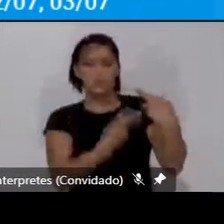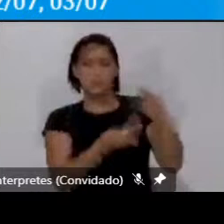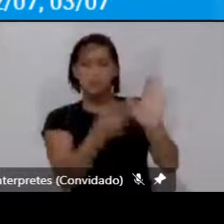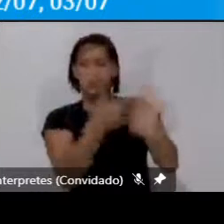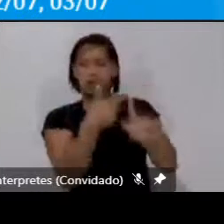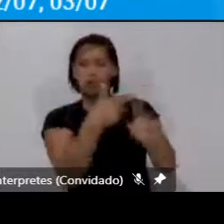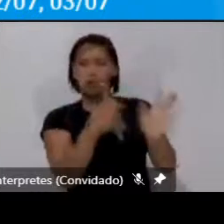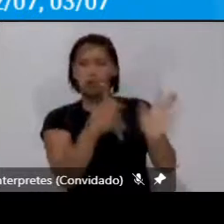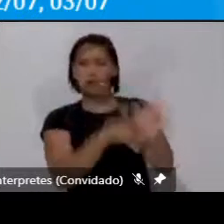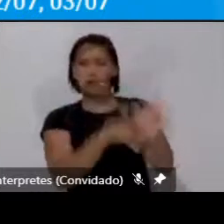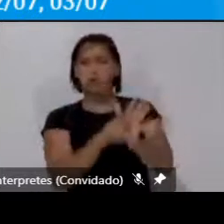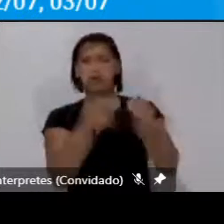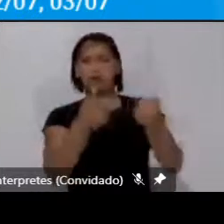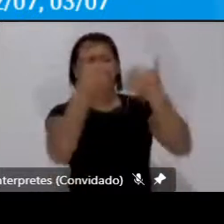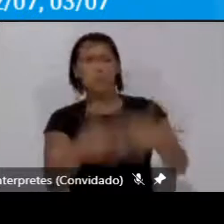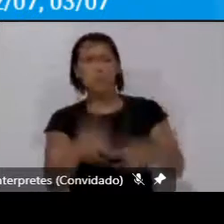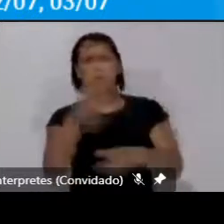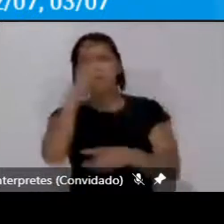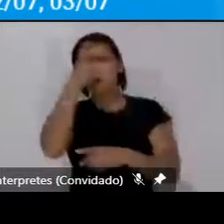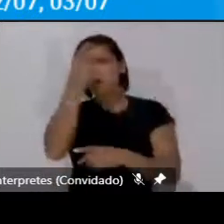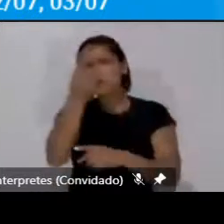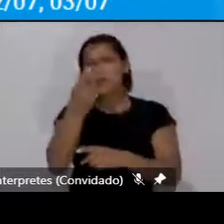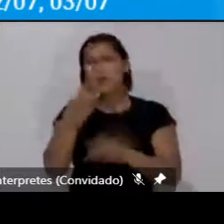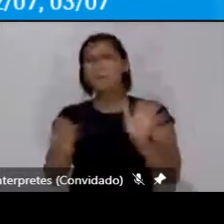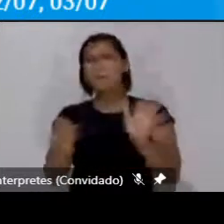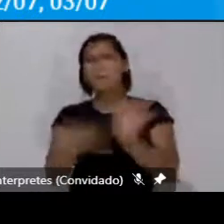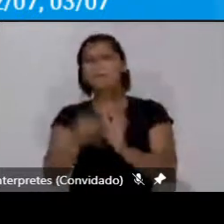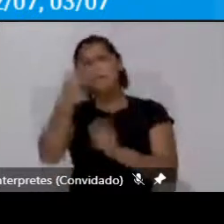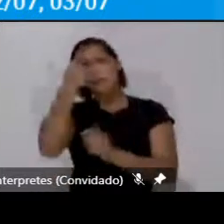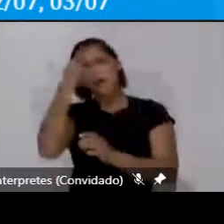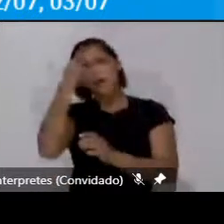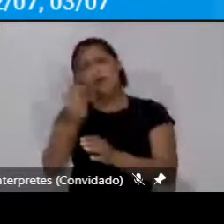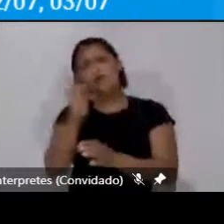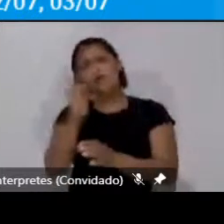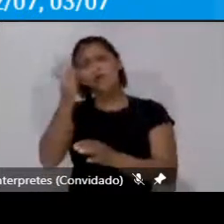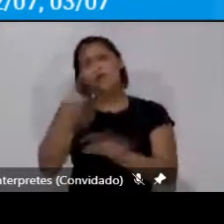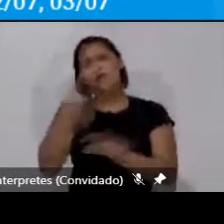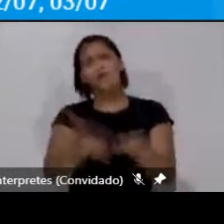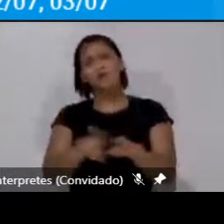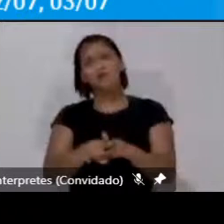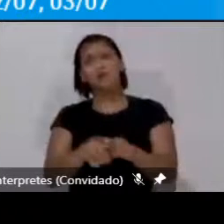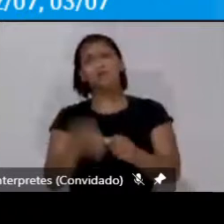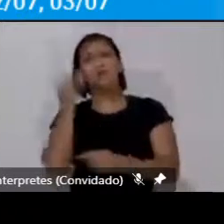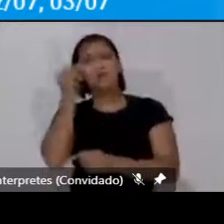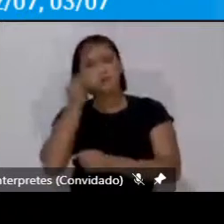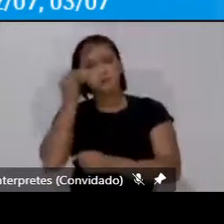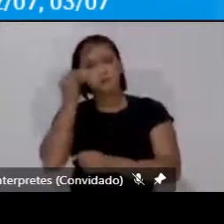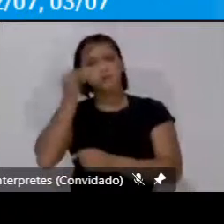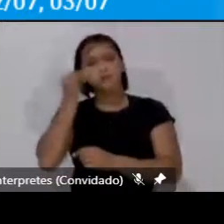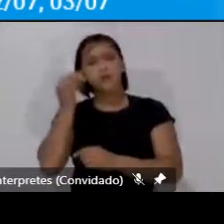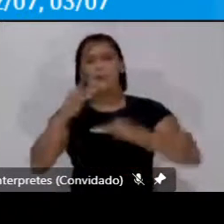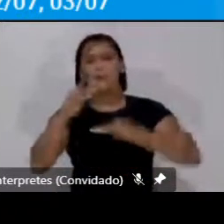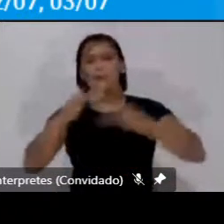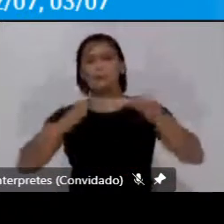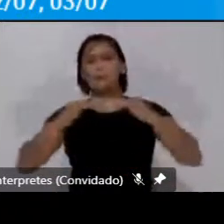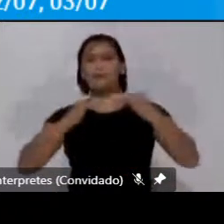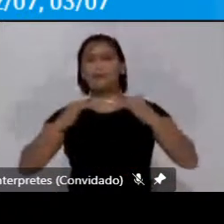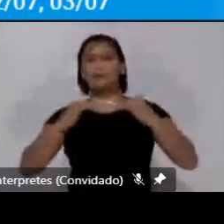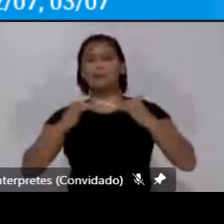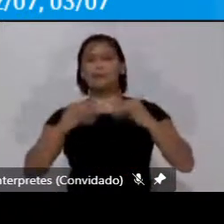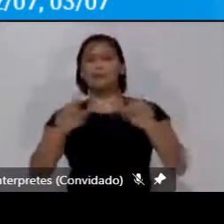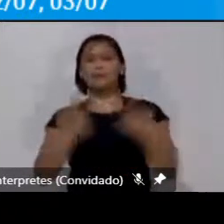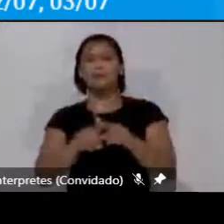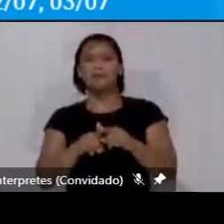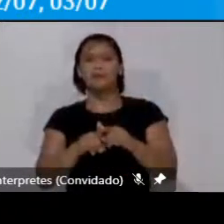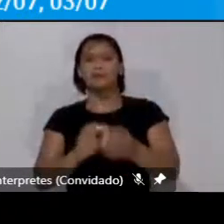a mobilidade como uma ideia e uma ideologia e ao mesmo tempo as experiências a mobilidade como um modo de estar no